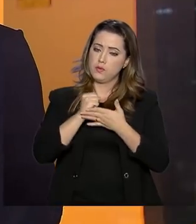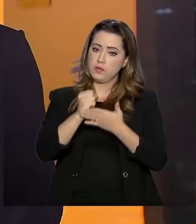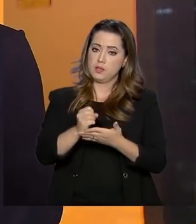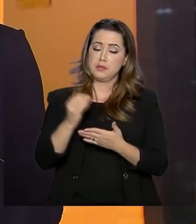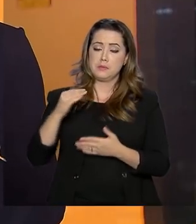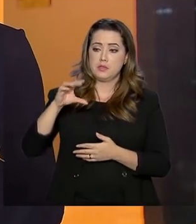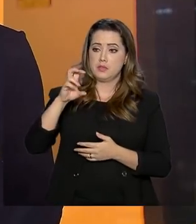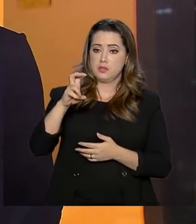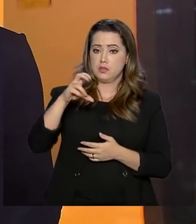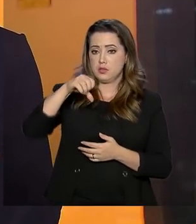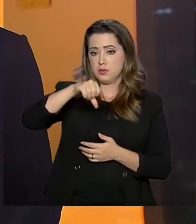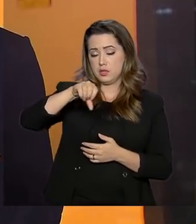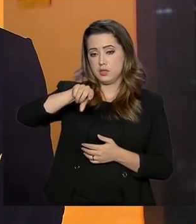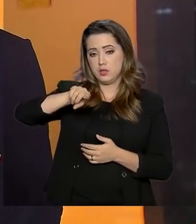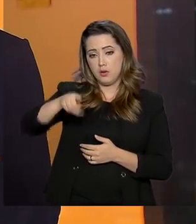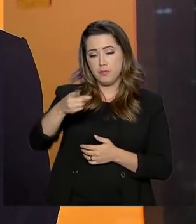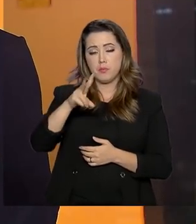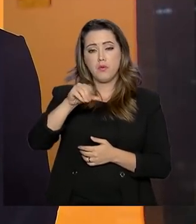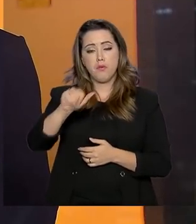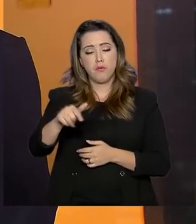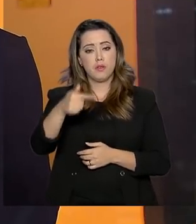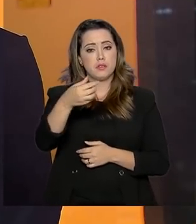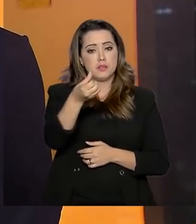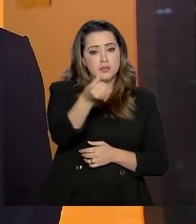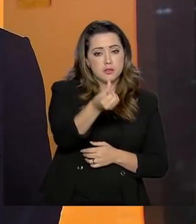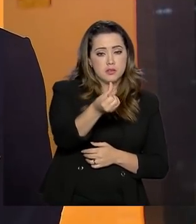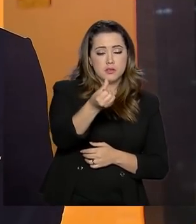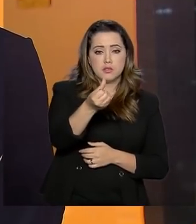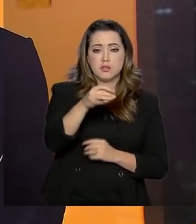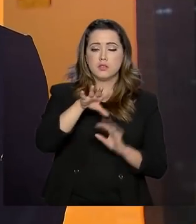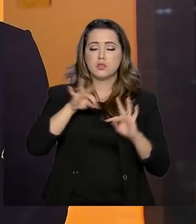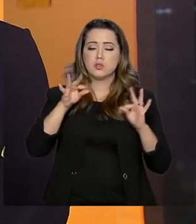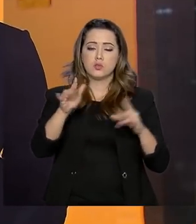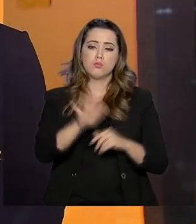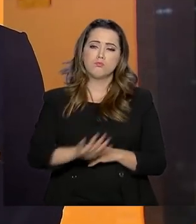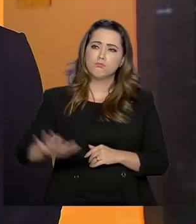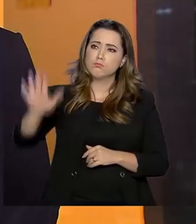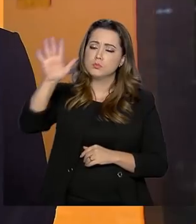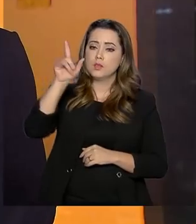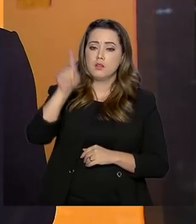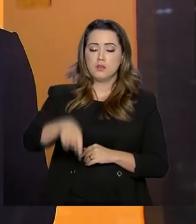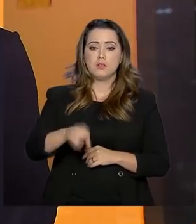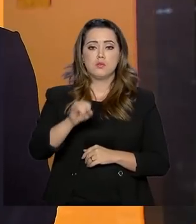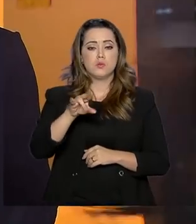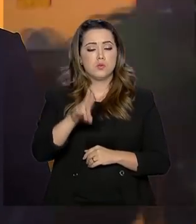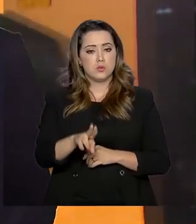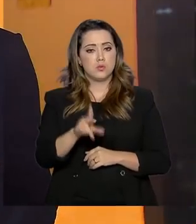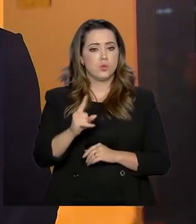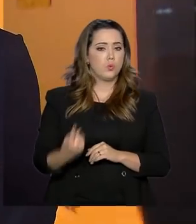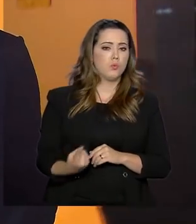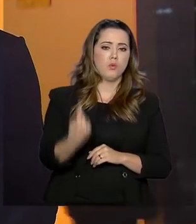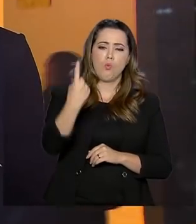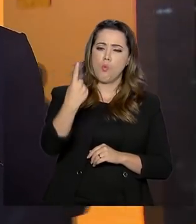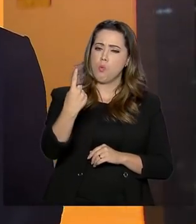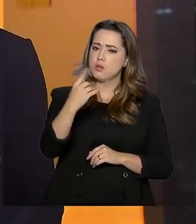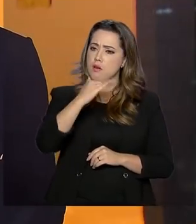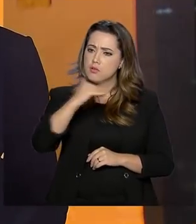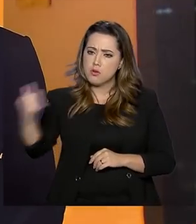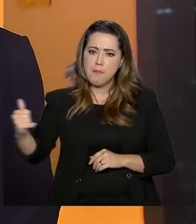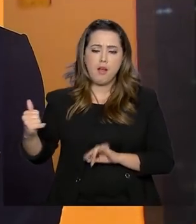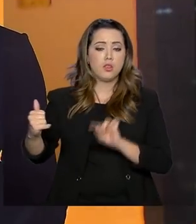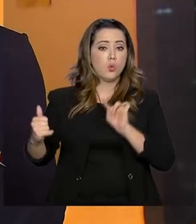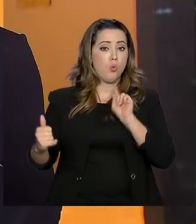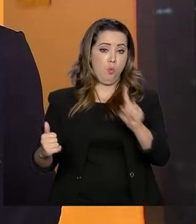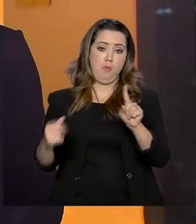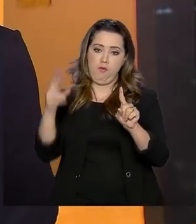mil vagas em 76 instituições em todo o país. O SISU, ele tem uma única chamada e o